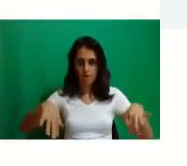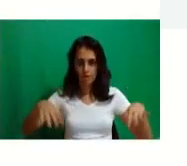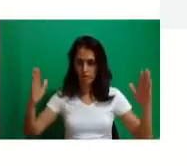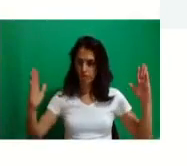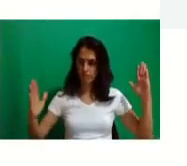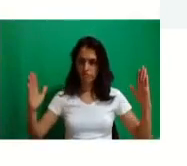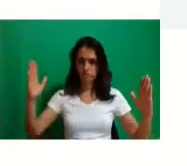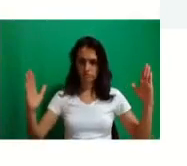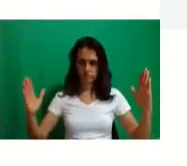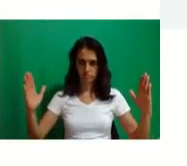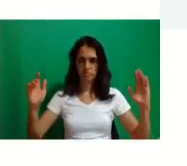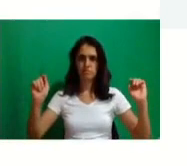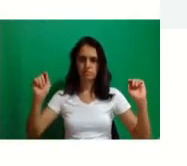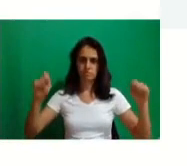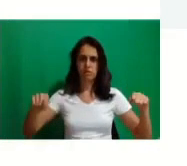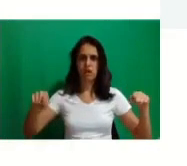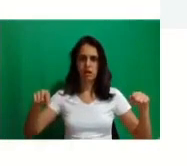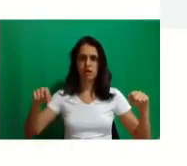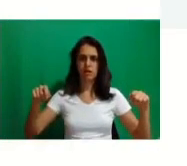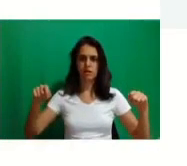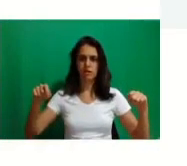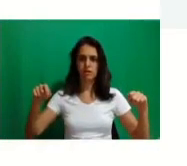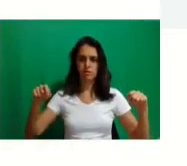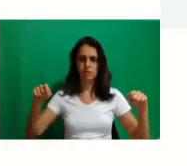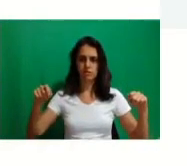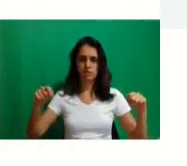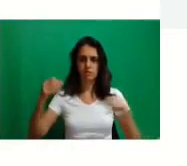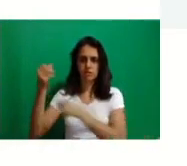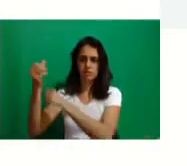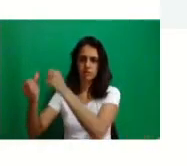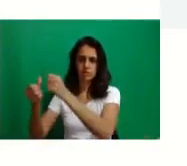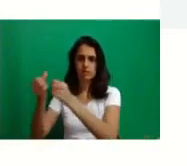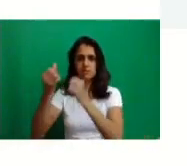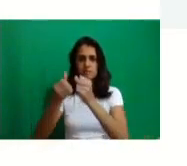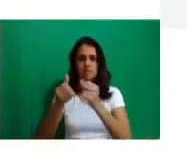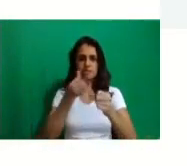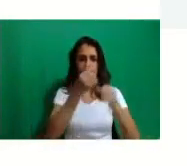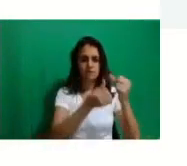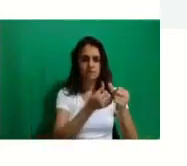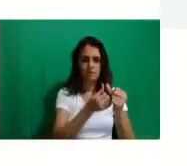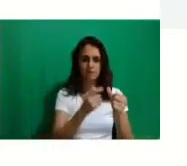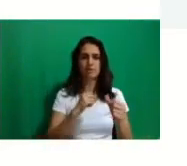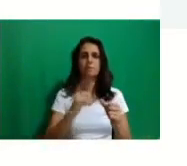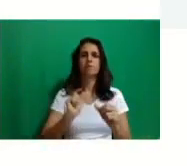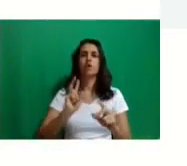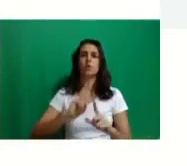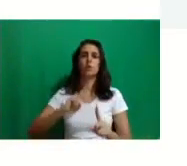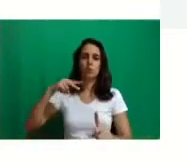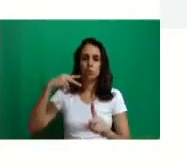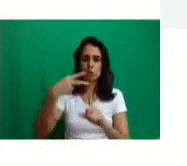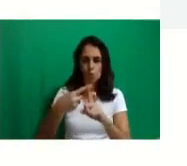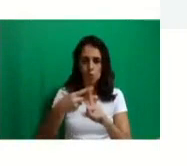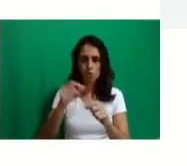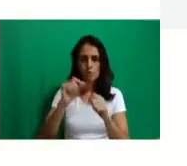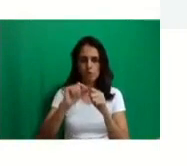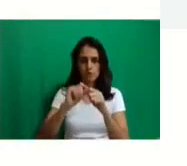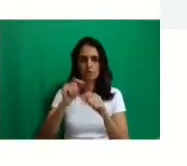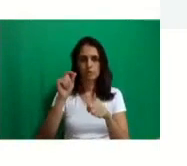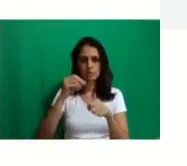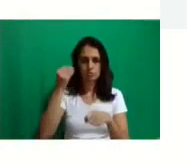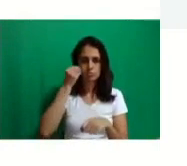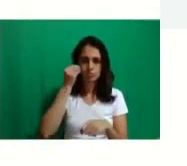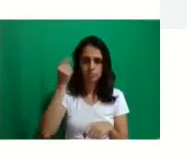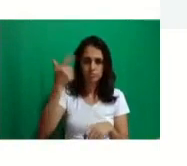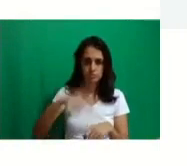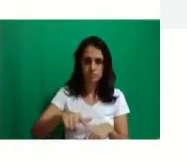três semestres, tem o dobro desse tempo para finalizá-lo. Ou seja, tem